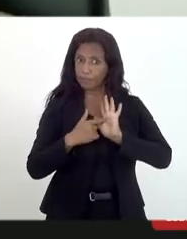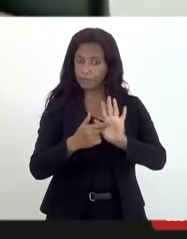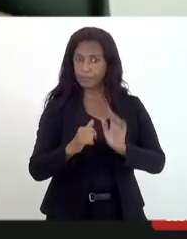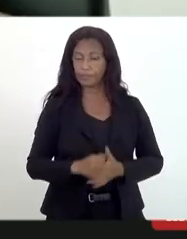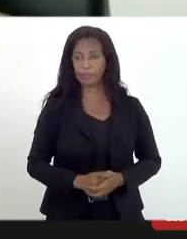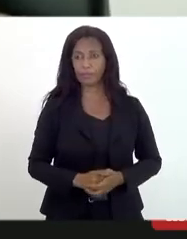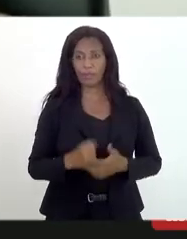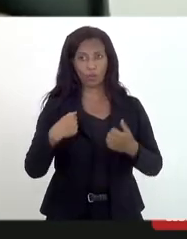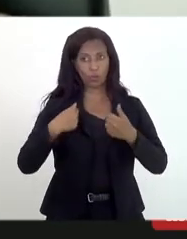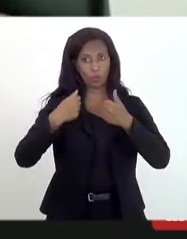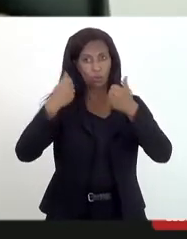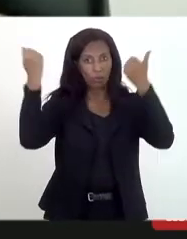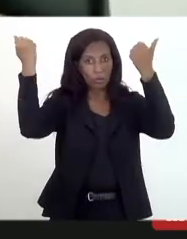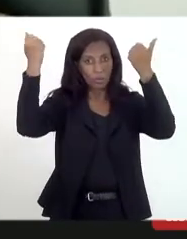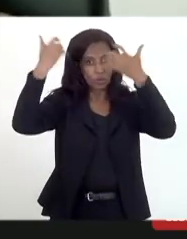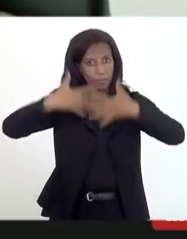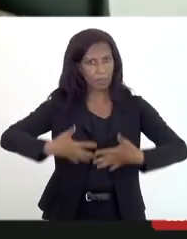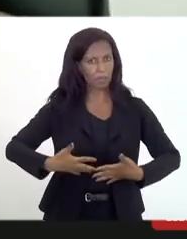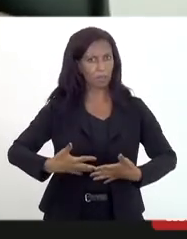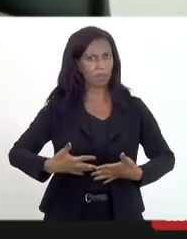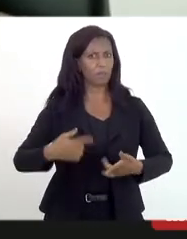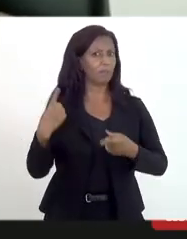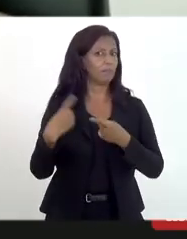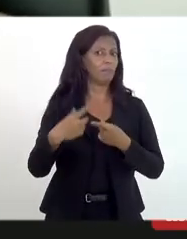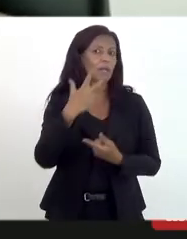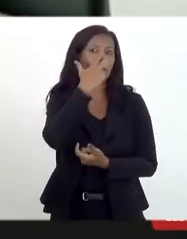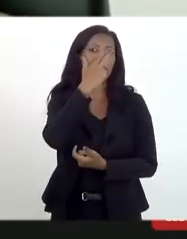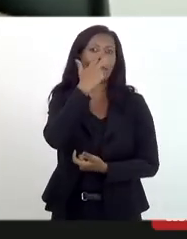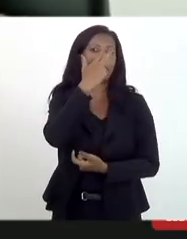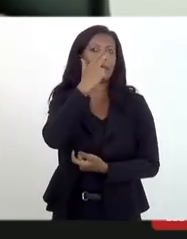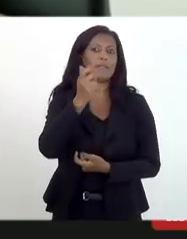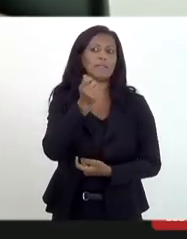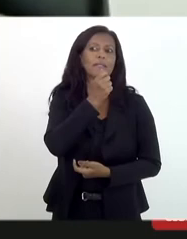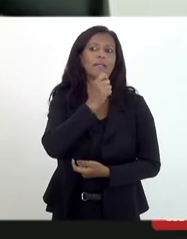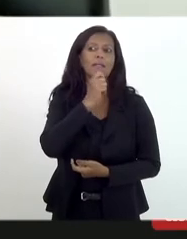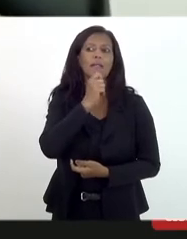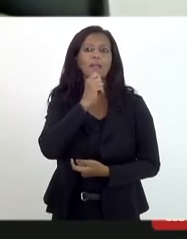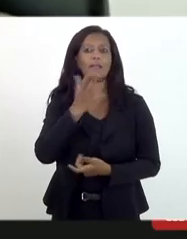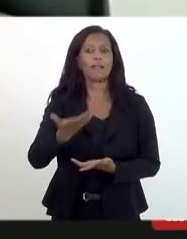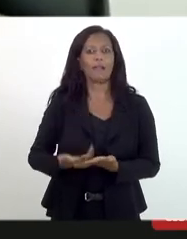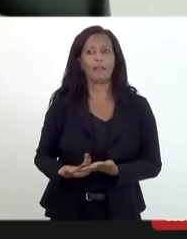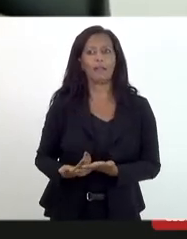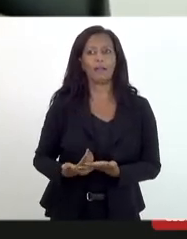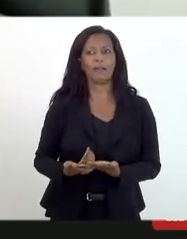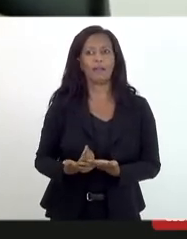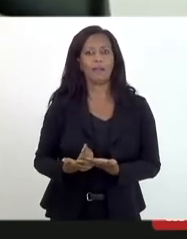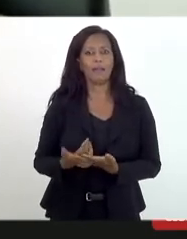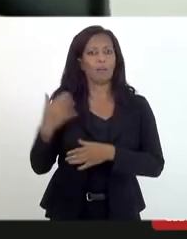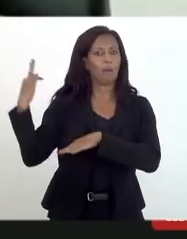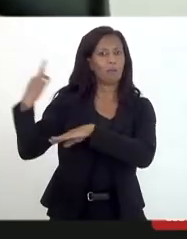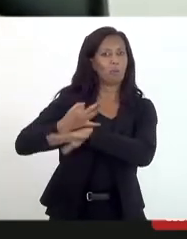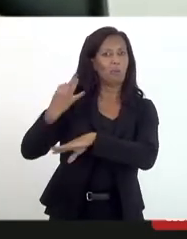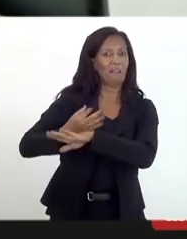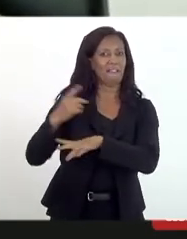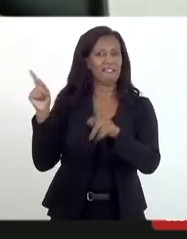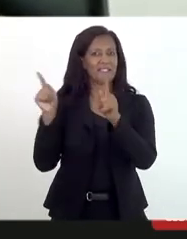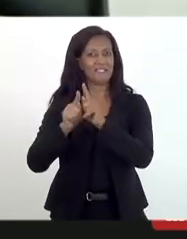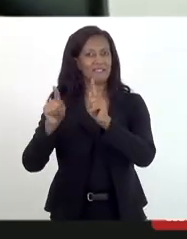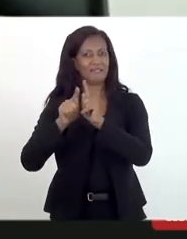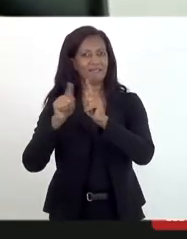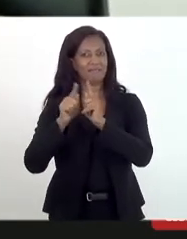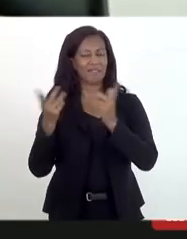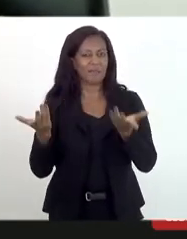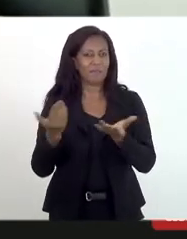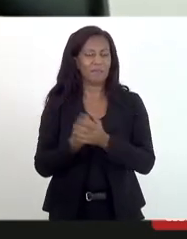Estou esclarecendo para não parecer que há aí uma questão de intolerância também ao inverso